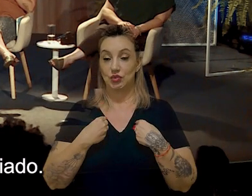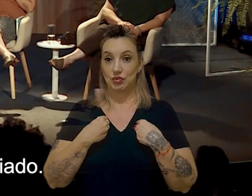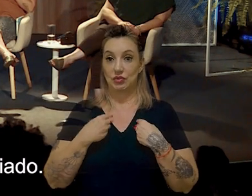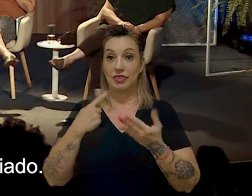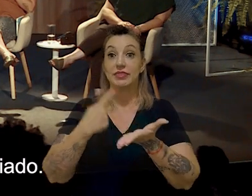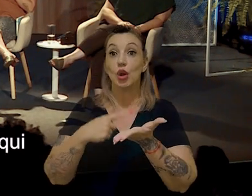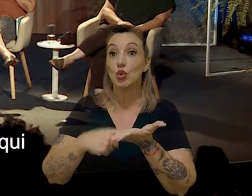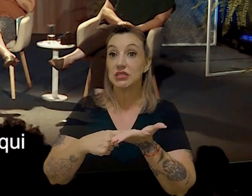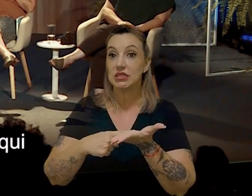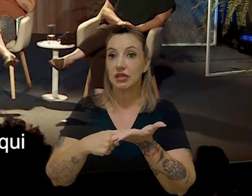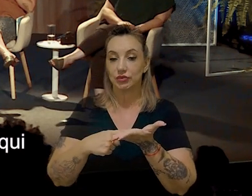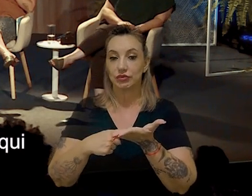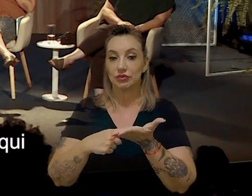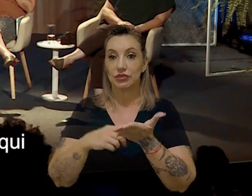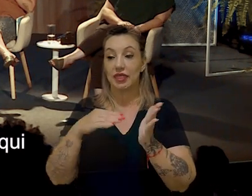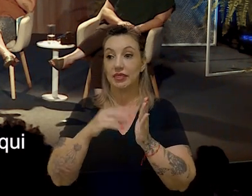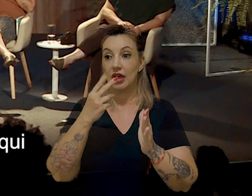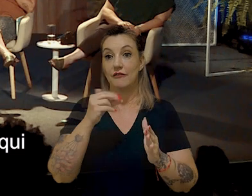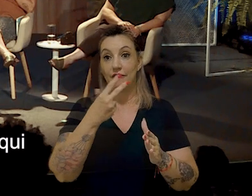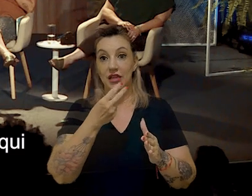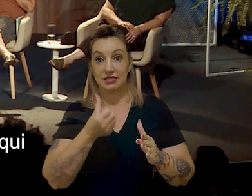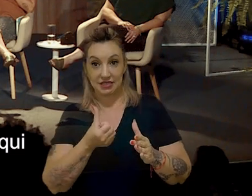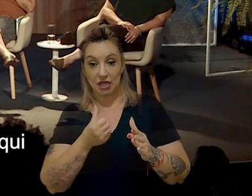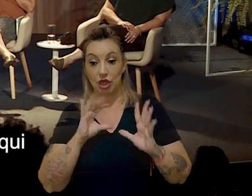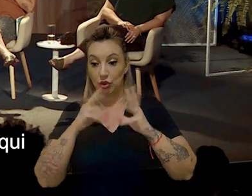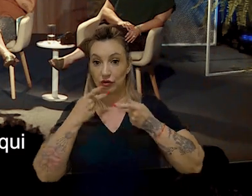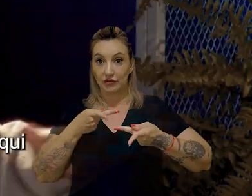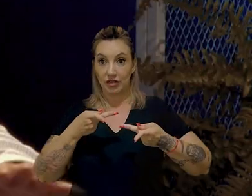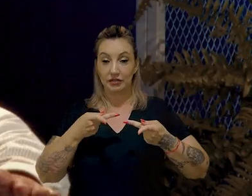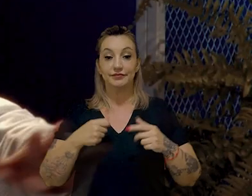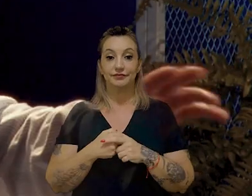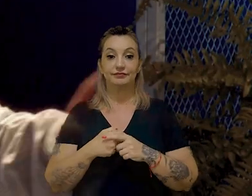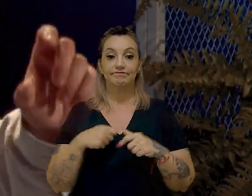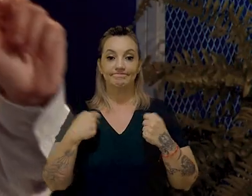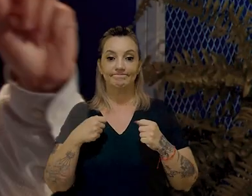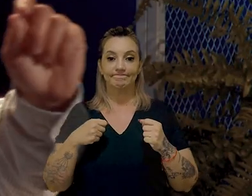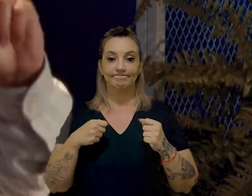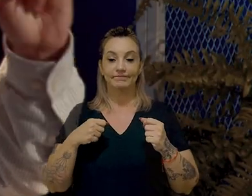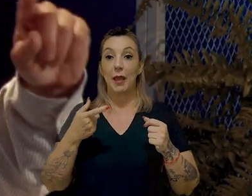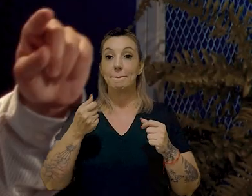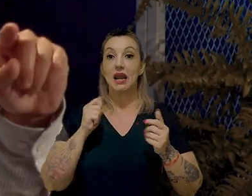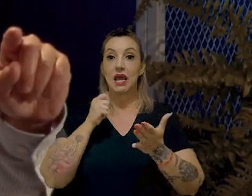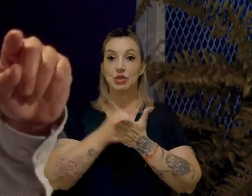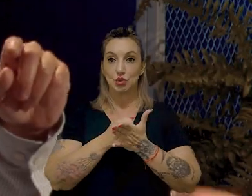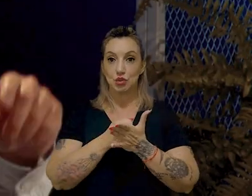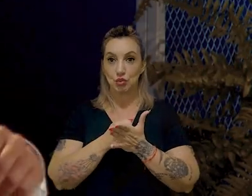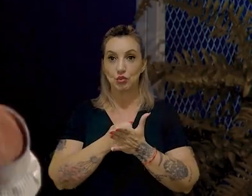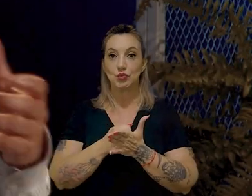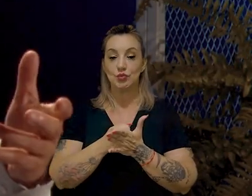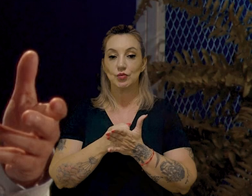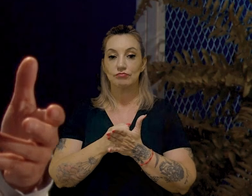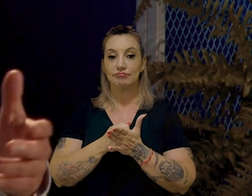negociado. Então até 2026, tudo que eu falei aqui, ele vai ter que ter um preço, vai ter que ter um cifrão ao lado.